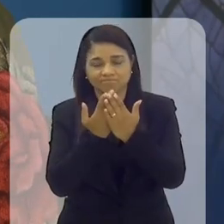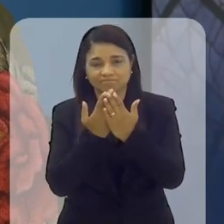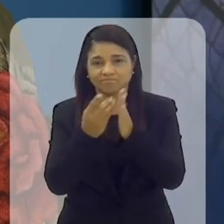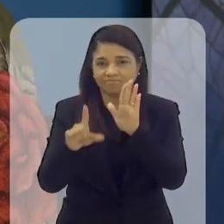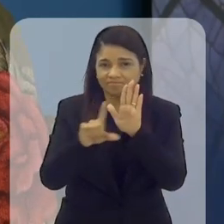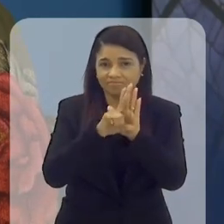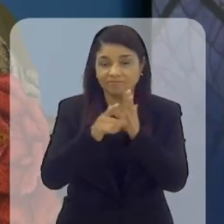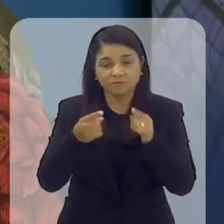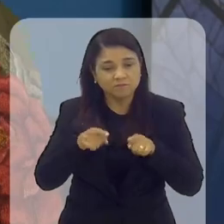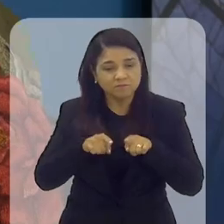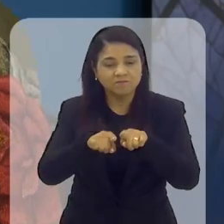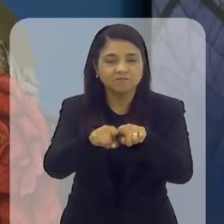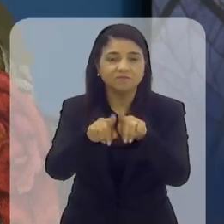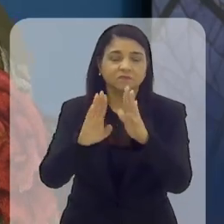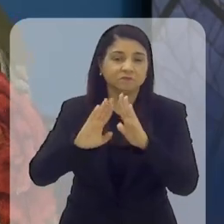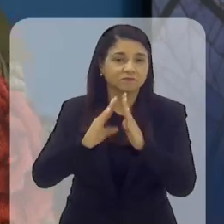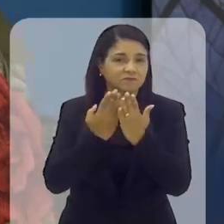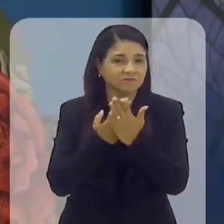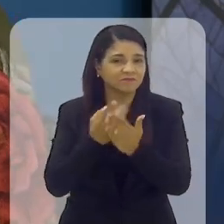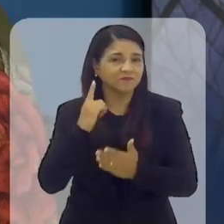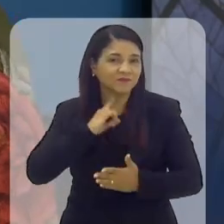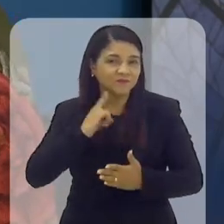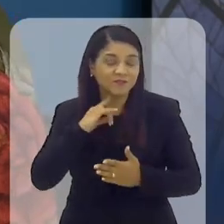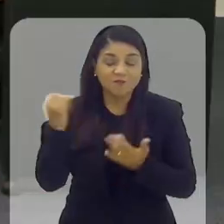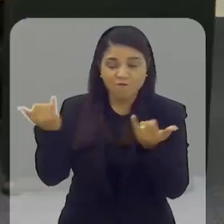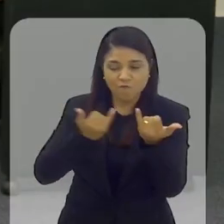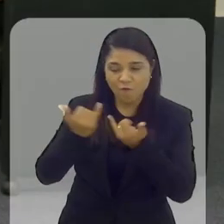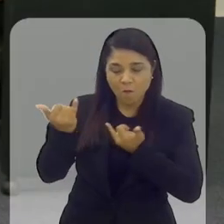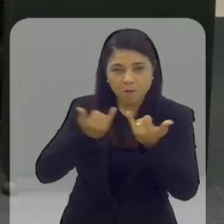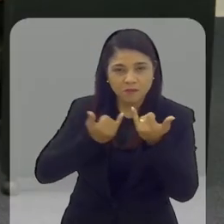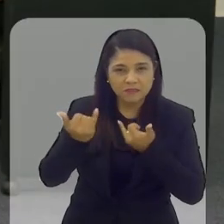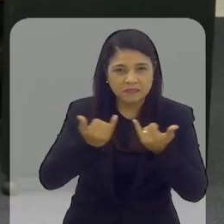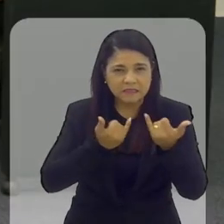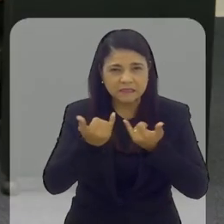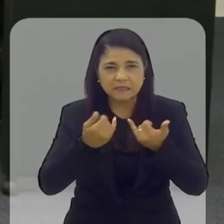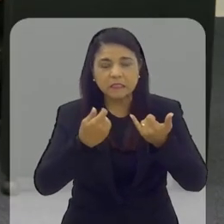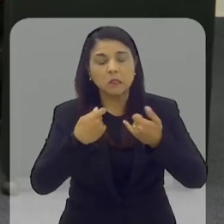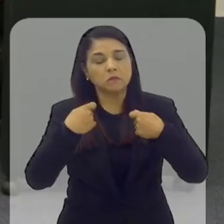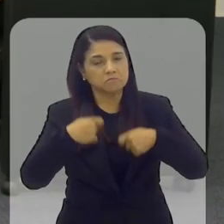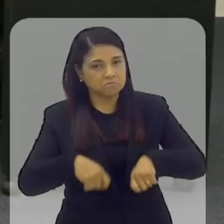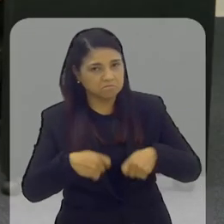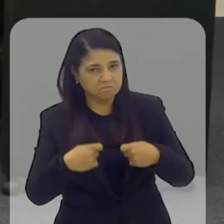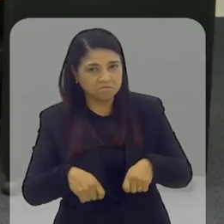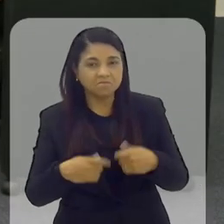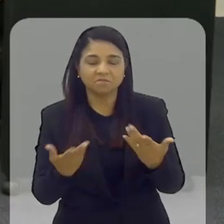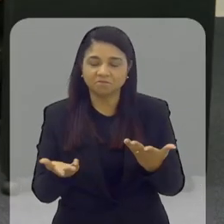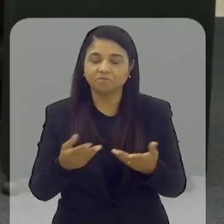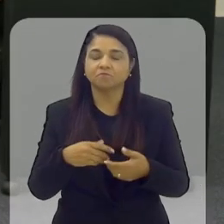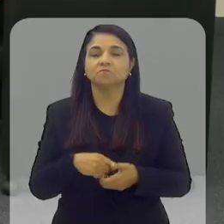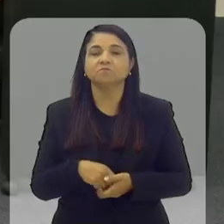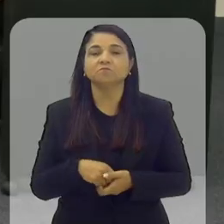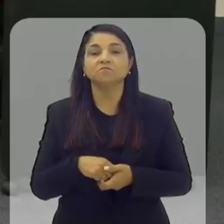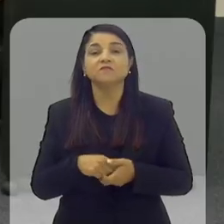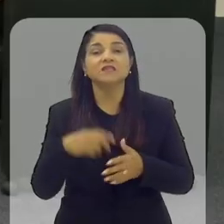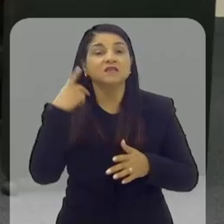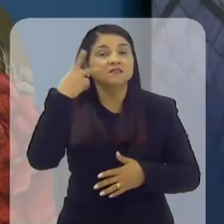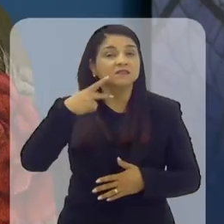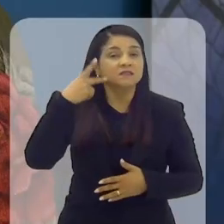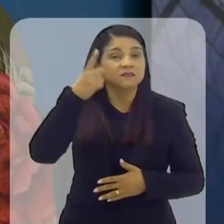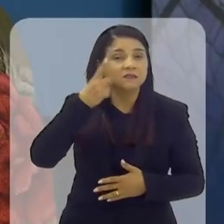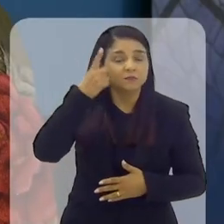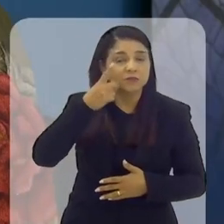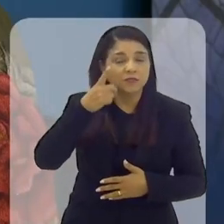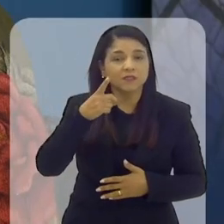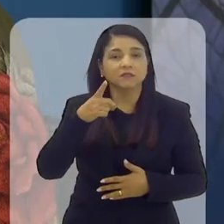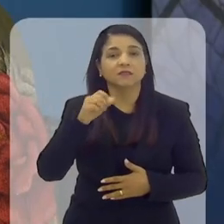parceria com a Escola de Minas, que nos forneceu todas as informações necessárias para isso. E a deputada